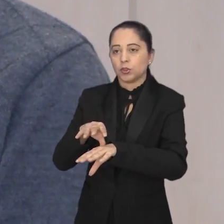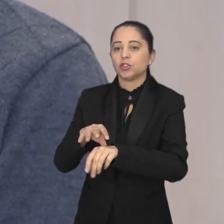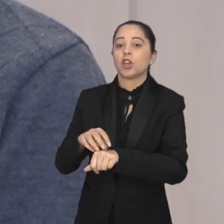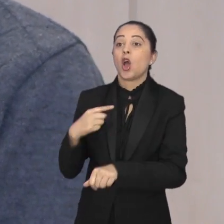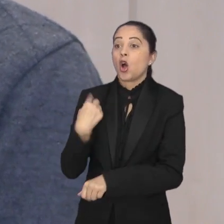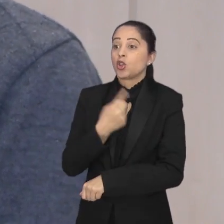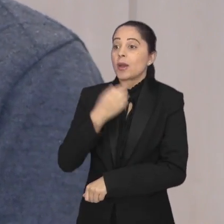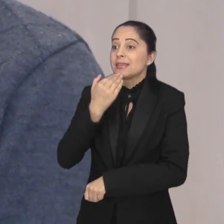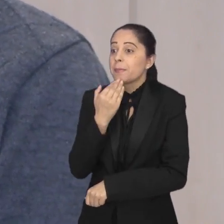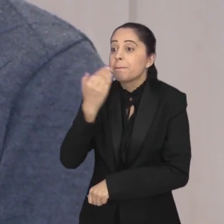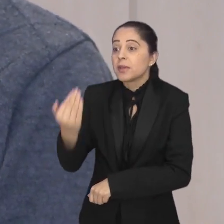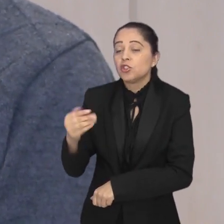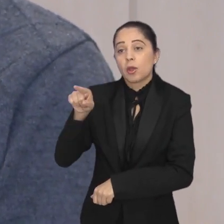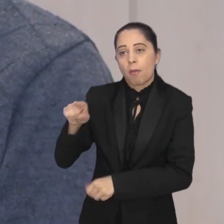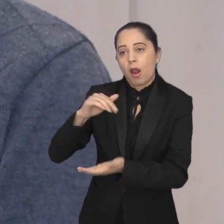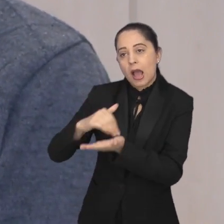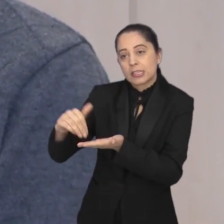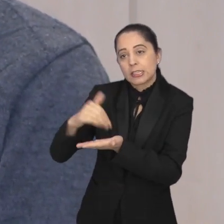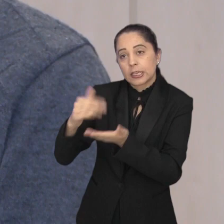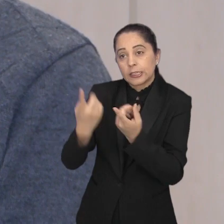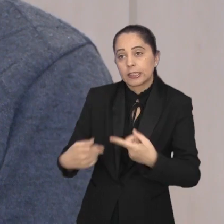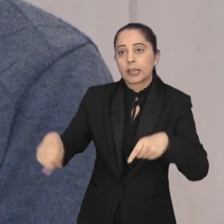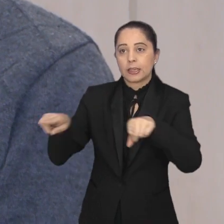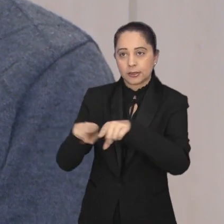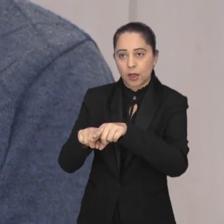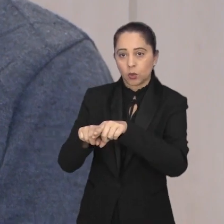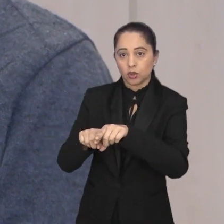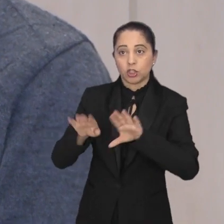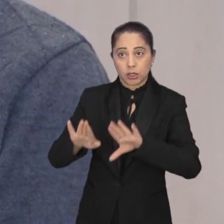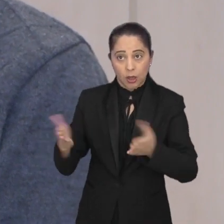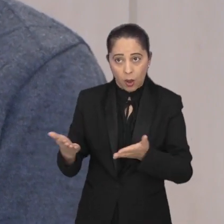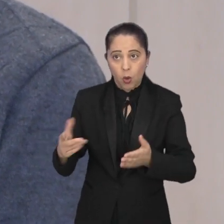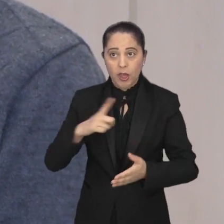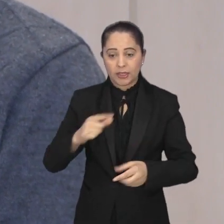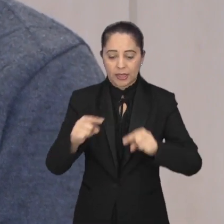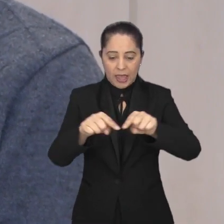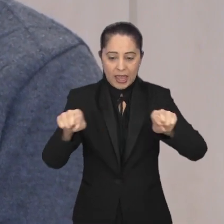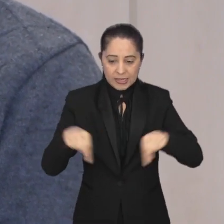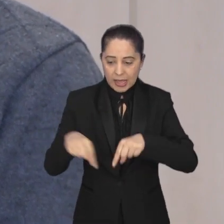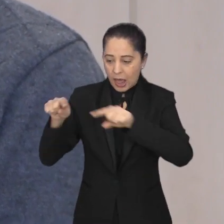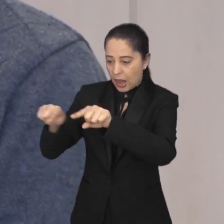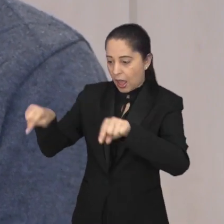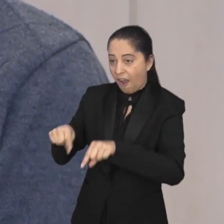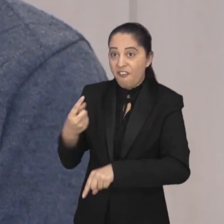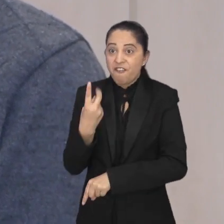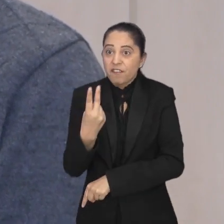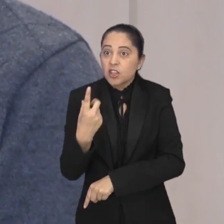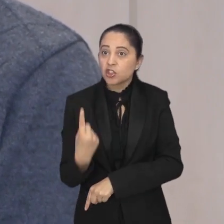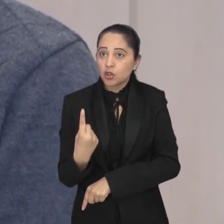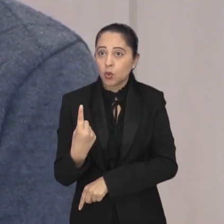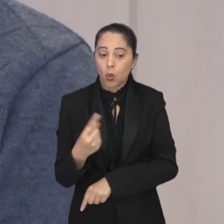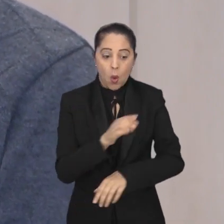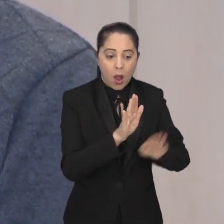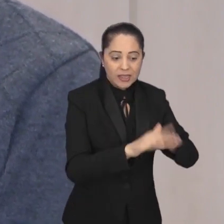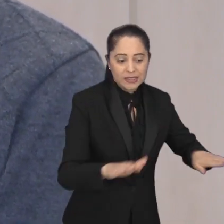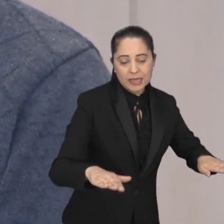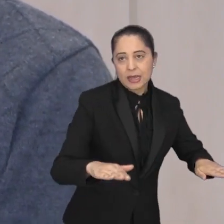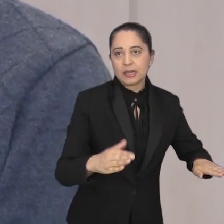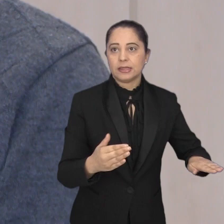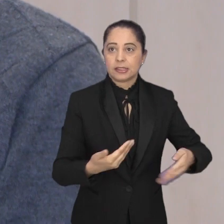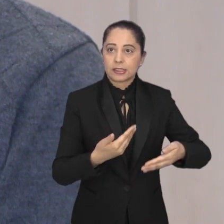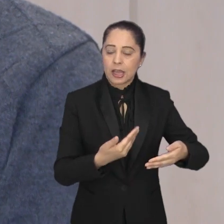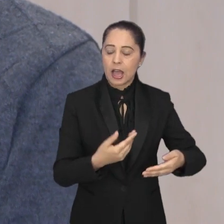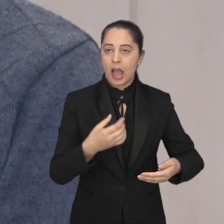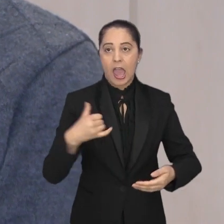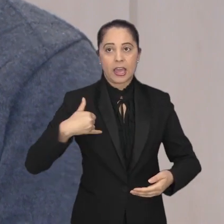encomendado. Para este convênio, nós separamos 21 salas de atendimento para que as crianças de 0